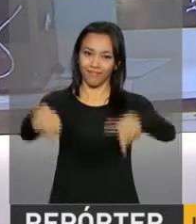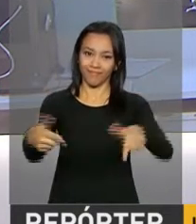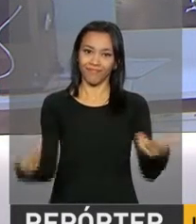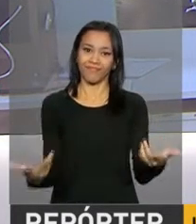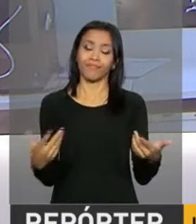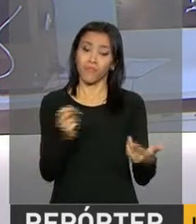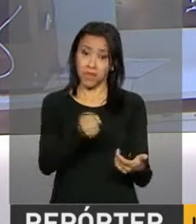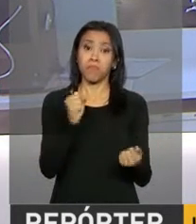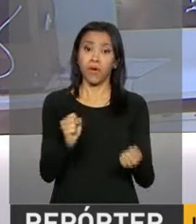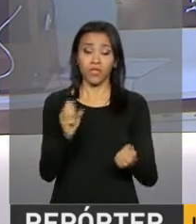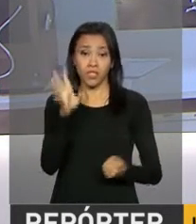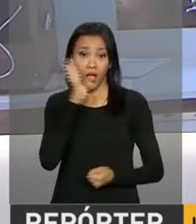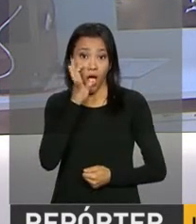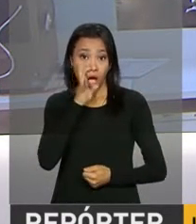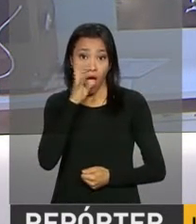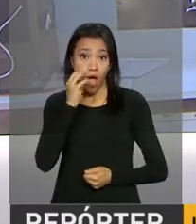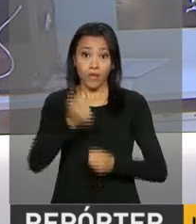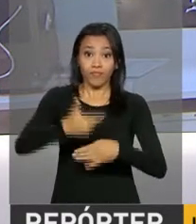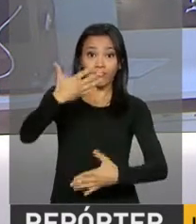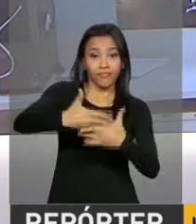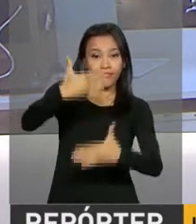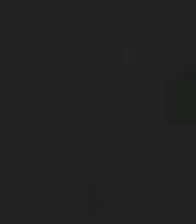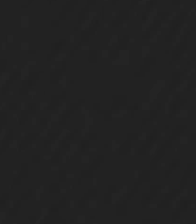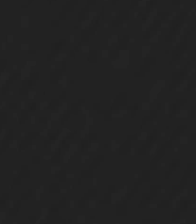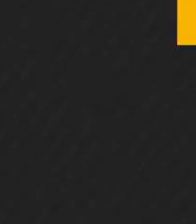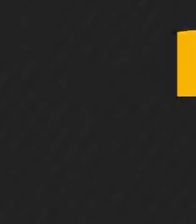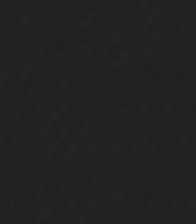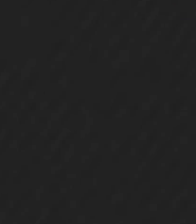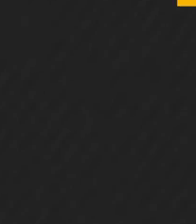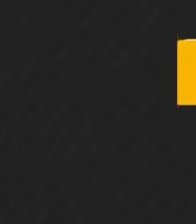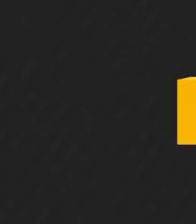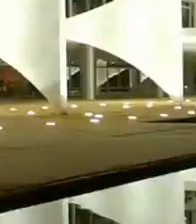Acompanhe também as novidades em nossas redes sociais.